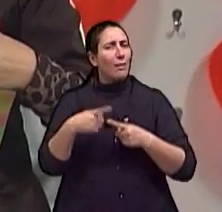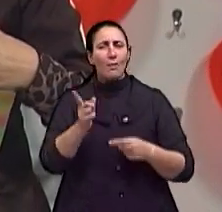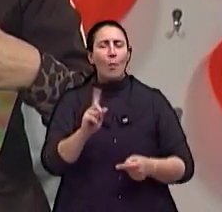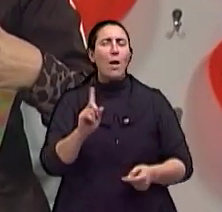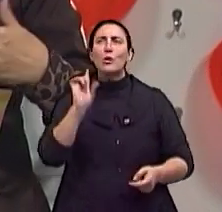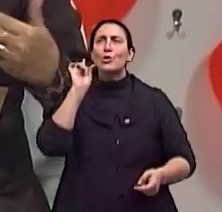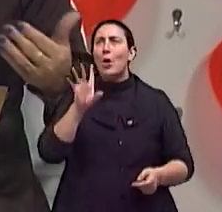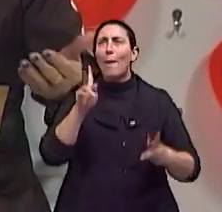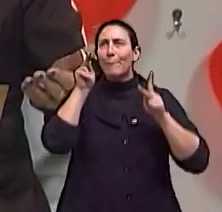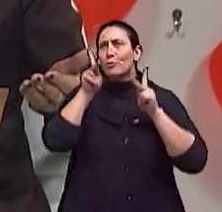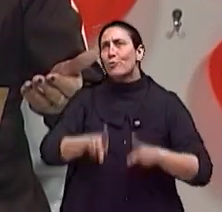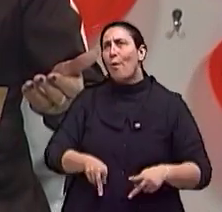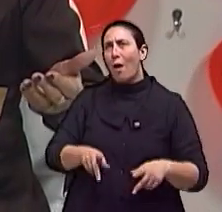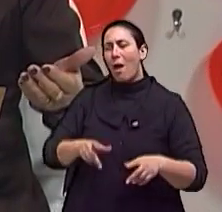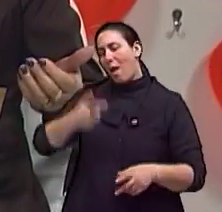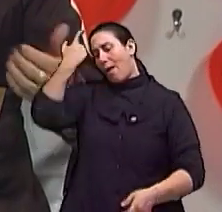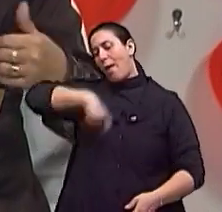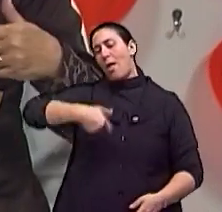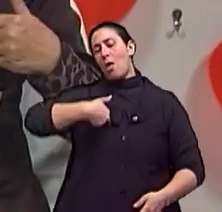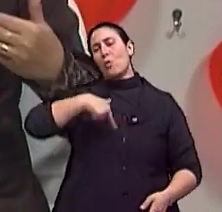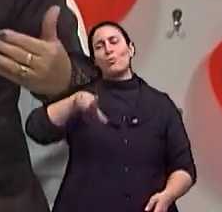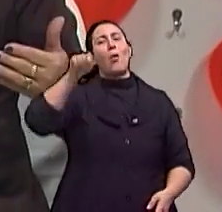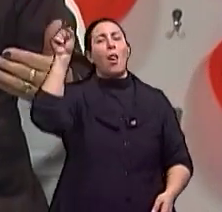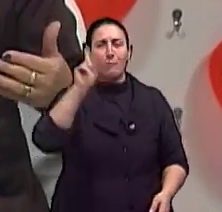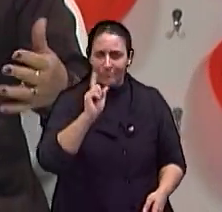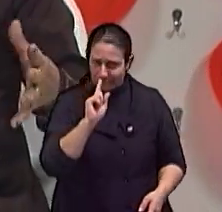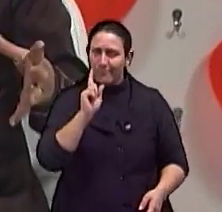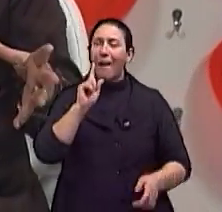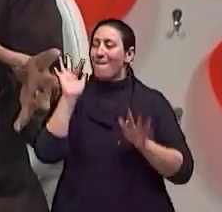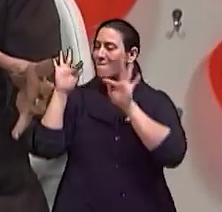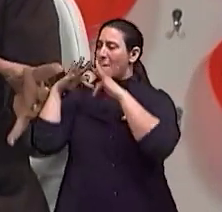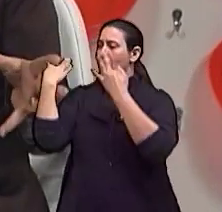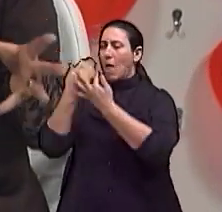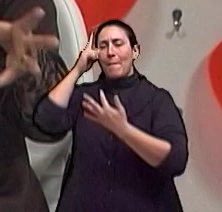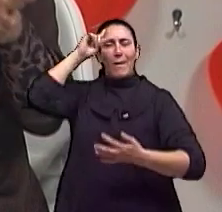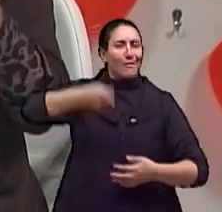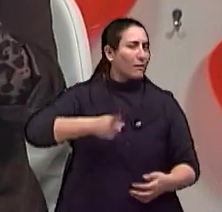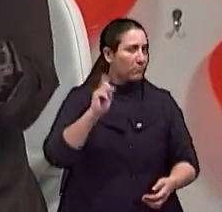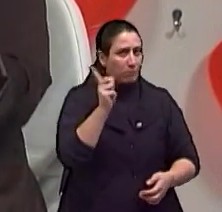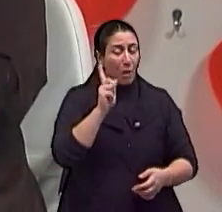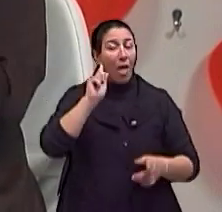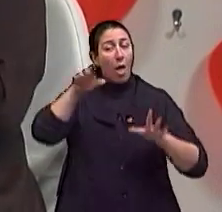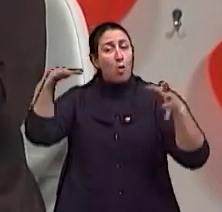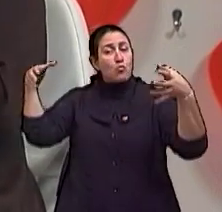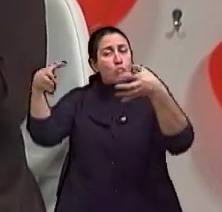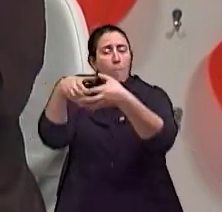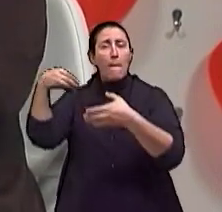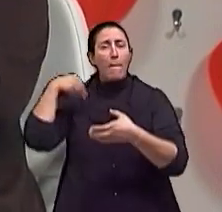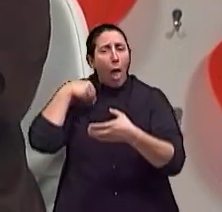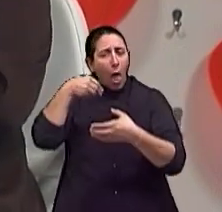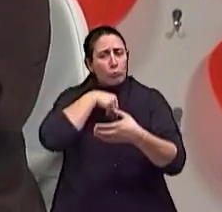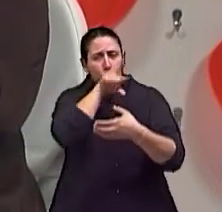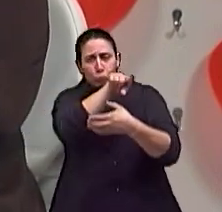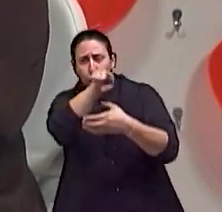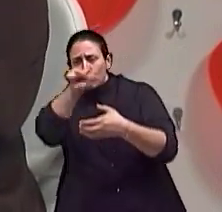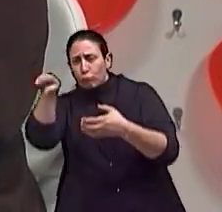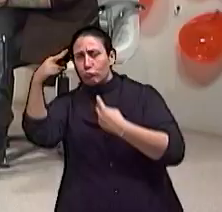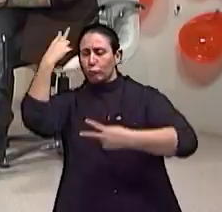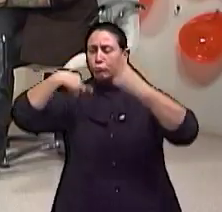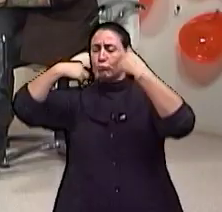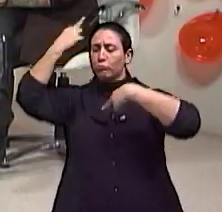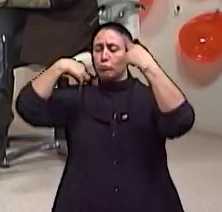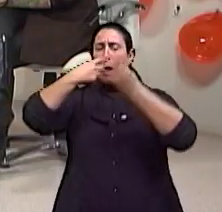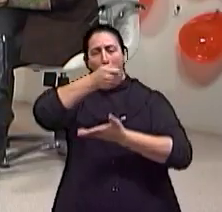pessoa que escolhe que ela quer fazer a cirurgia, não são os familiares, é toda uma equipe multidisciplinar, o médico